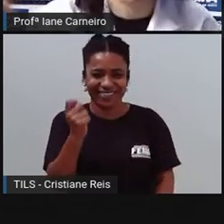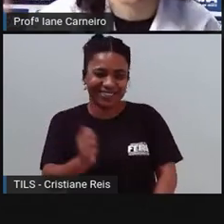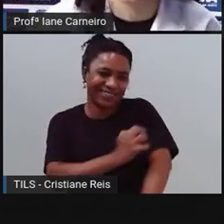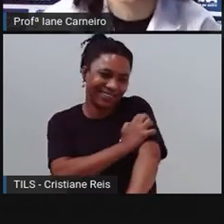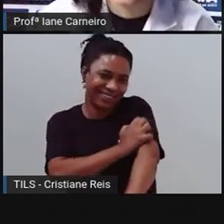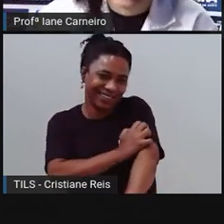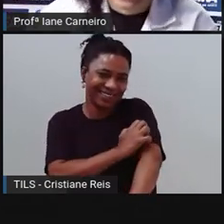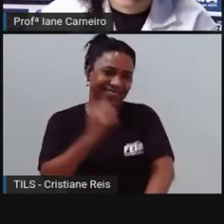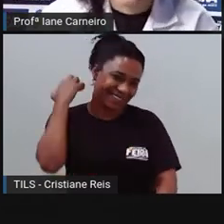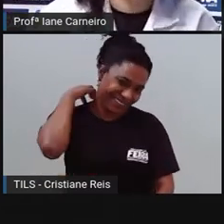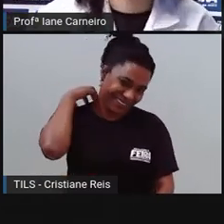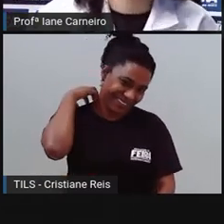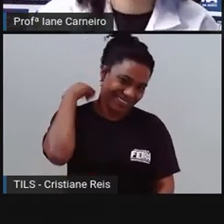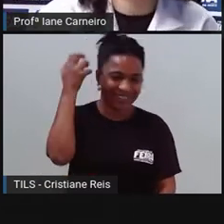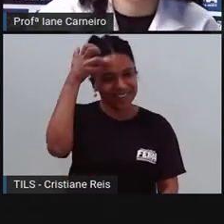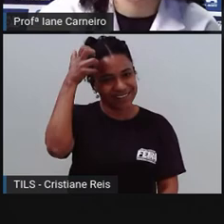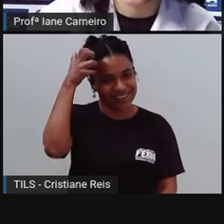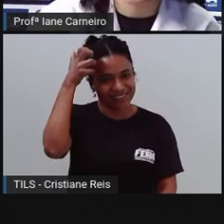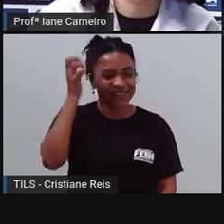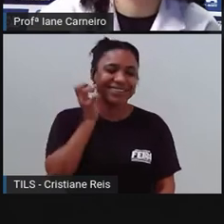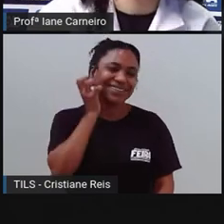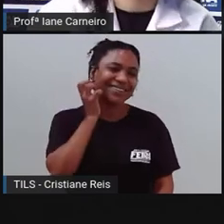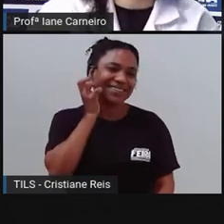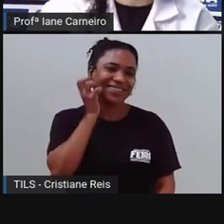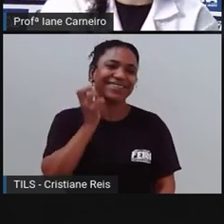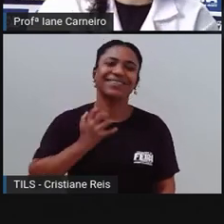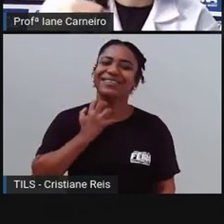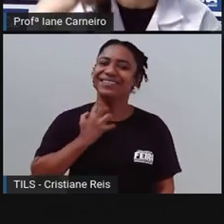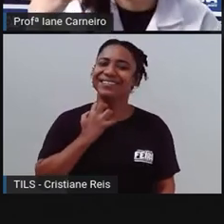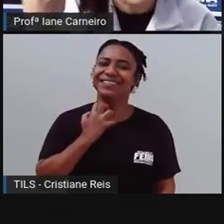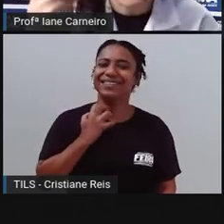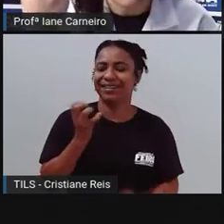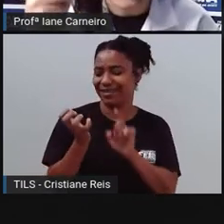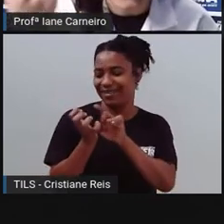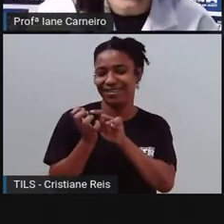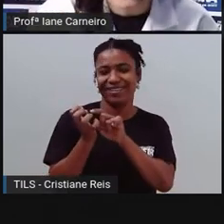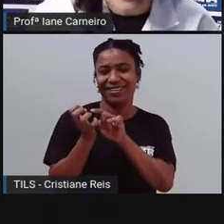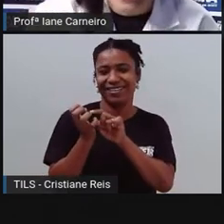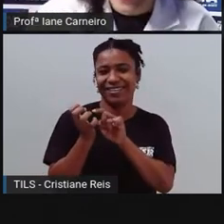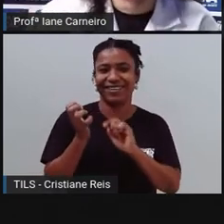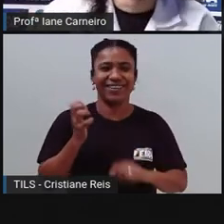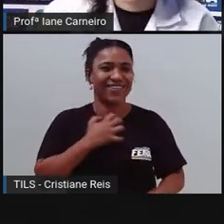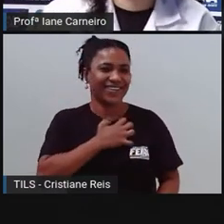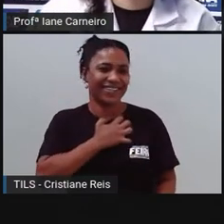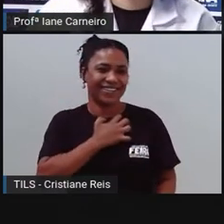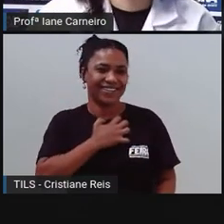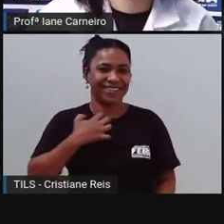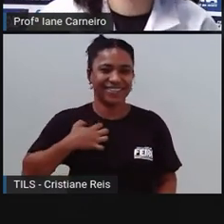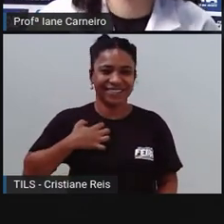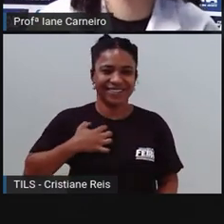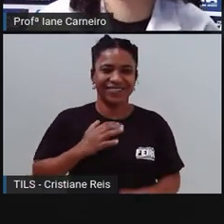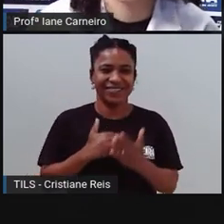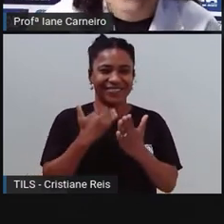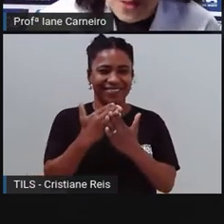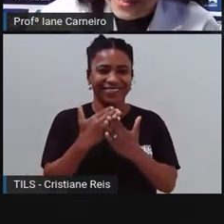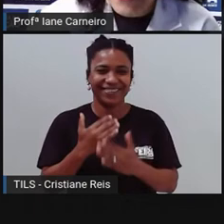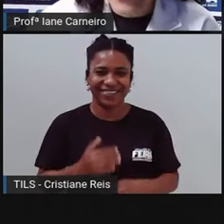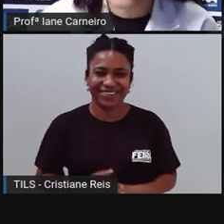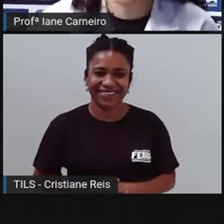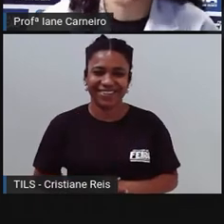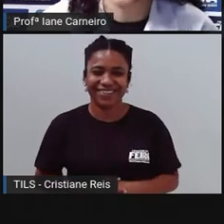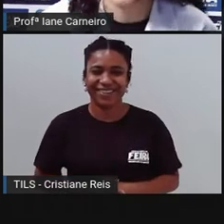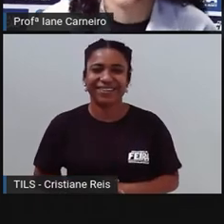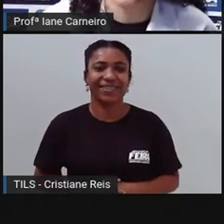que coça. Vocês entenderam essa, gente? É a unha que a gente usa pra coçar. Próximo. Ó,